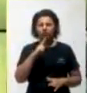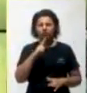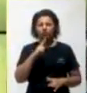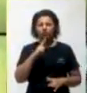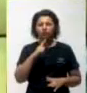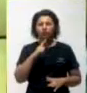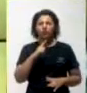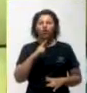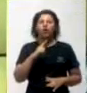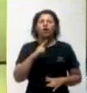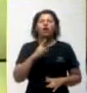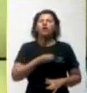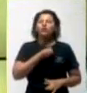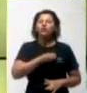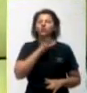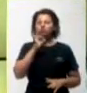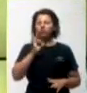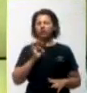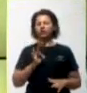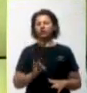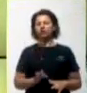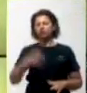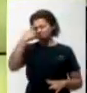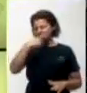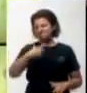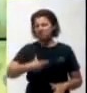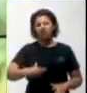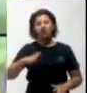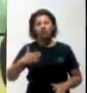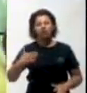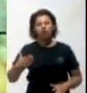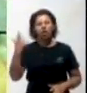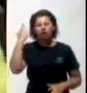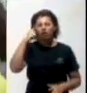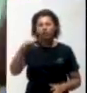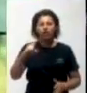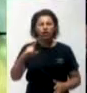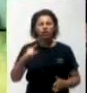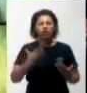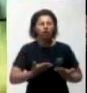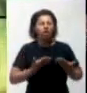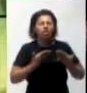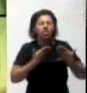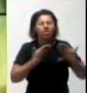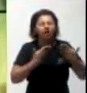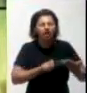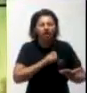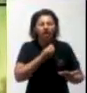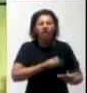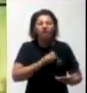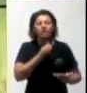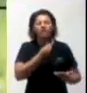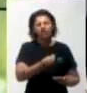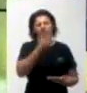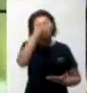o autodomínio, em seguida ela é capaz de doar-se ao outro. Olha que